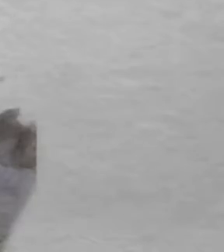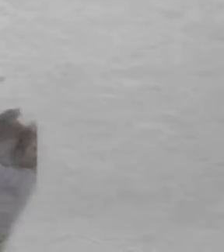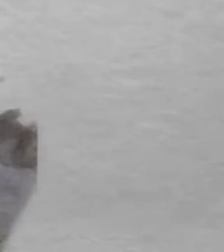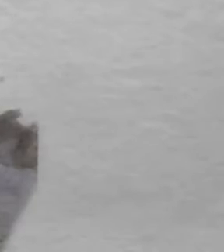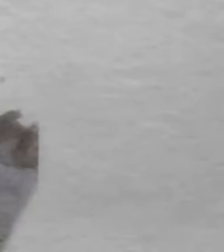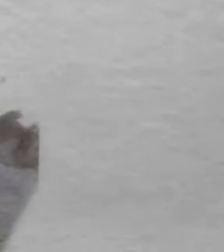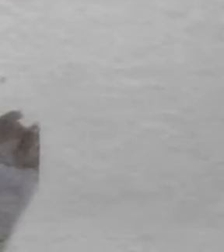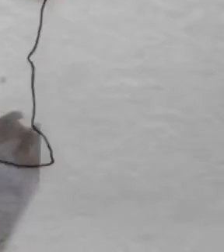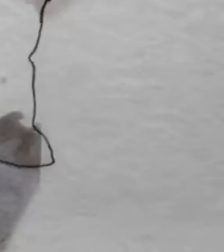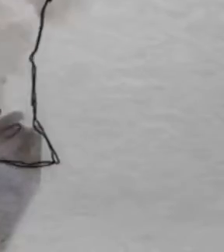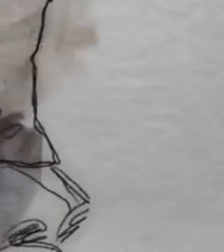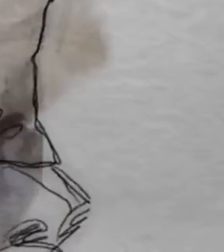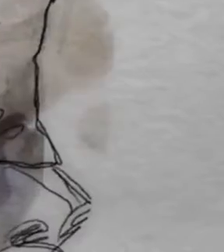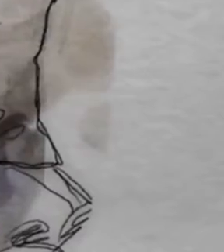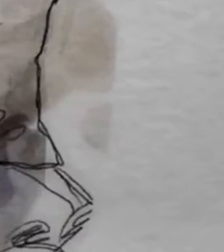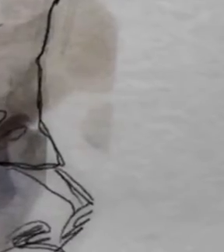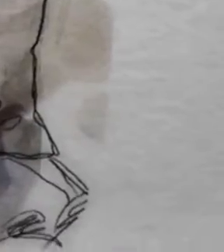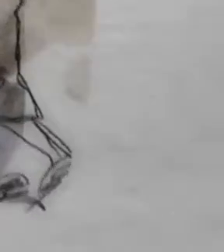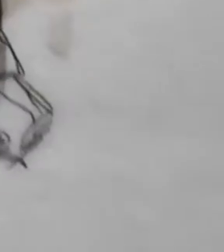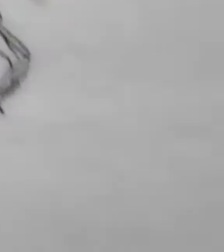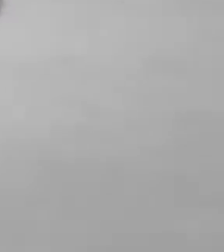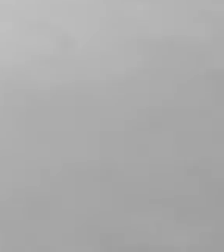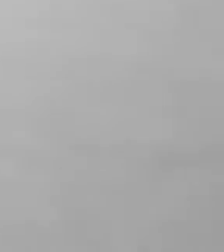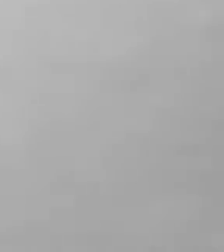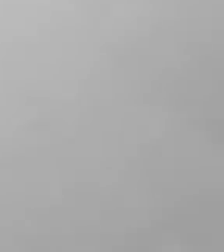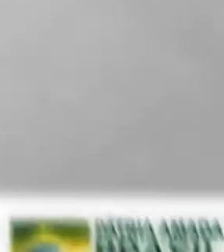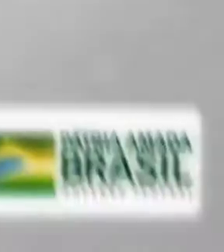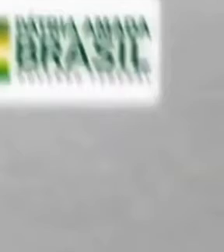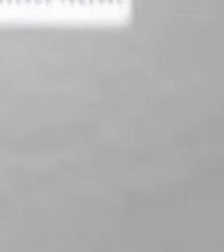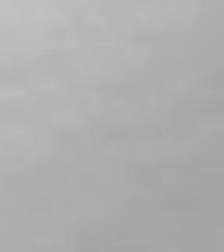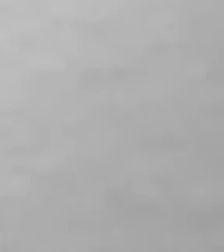ajudam a proteger nossas crianças.